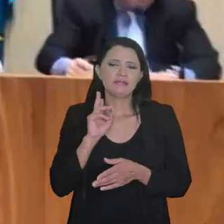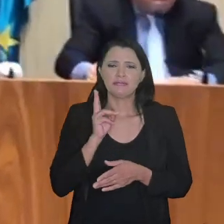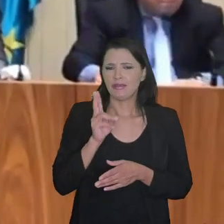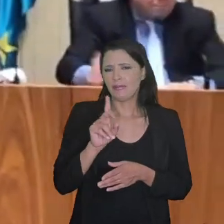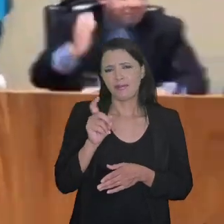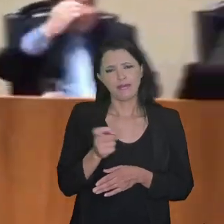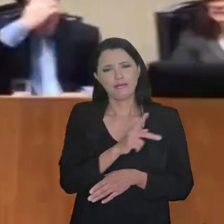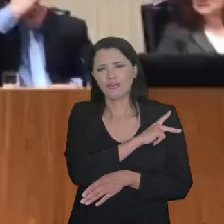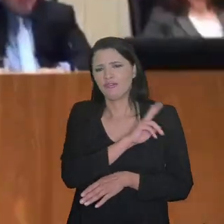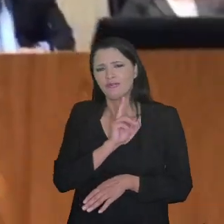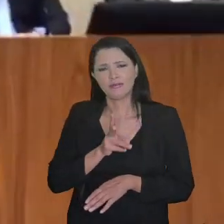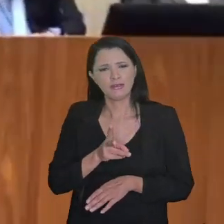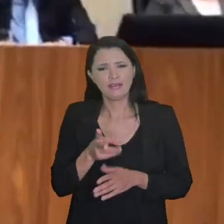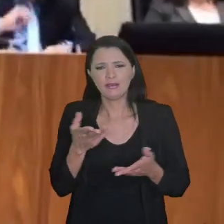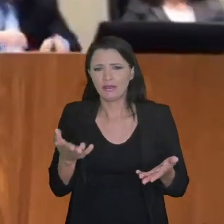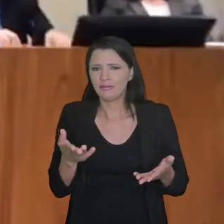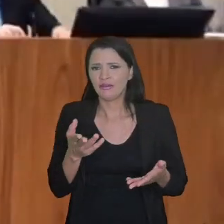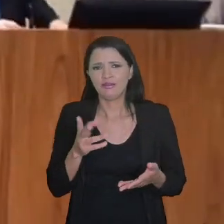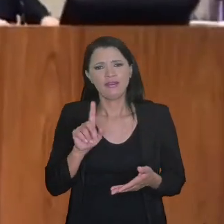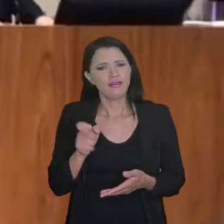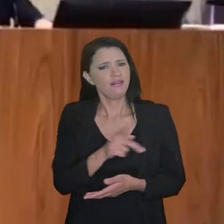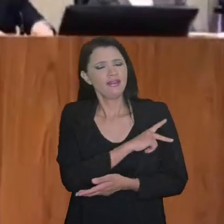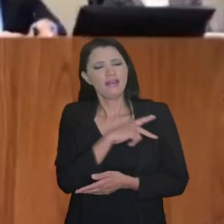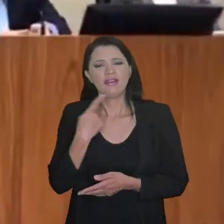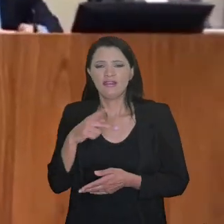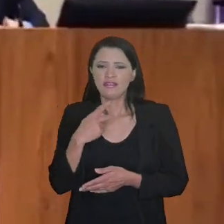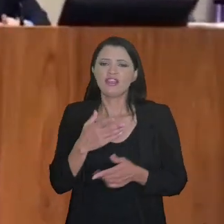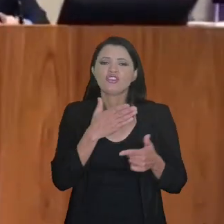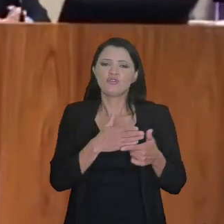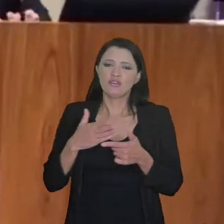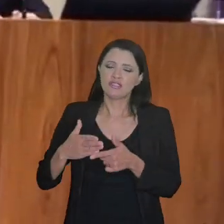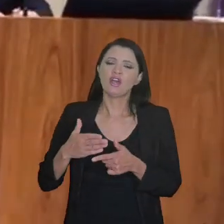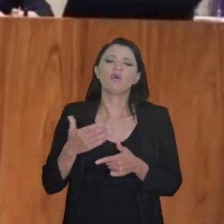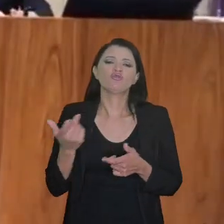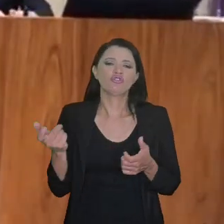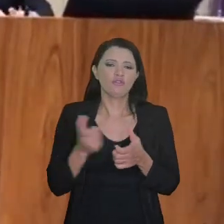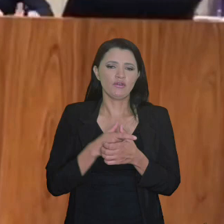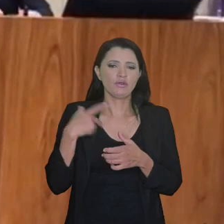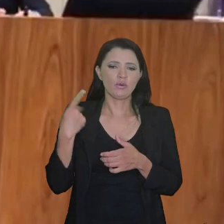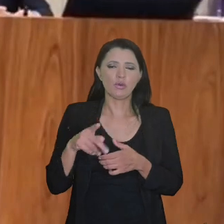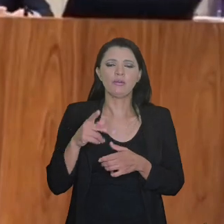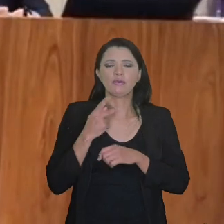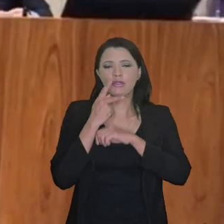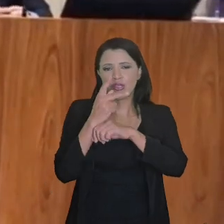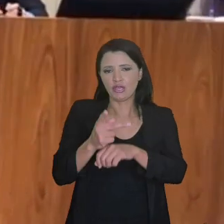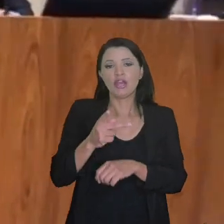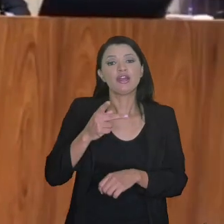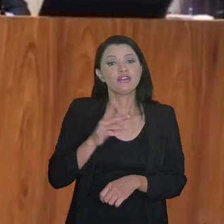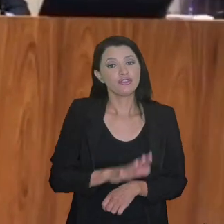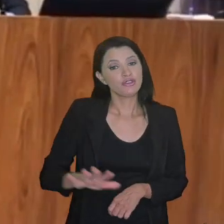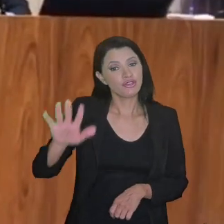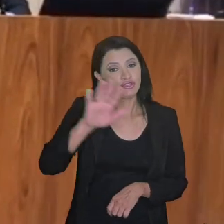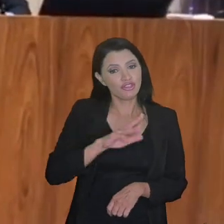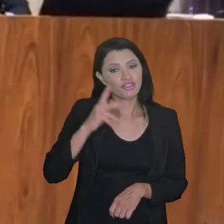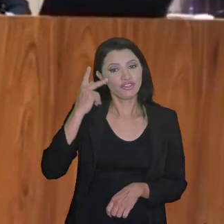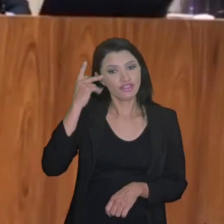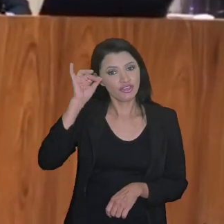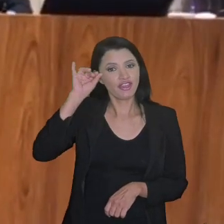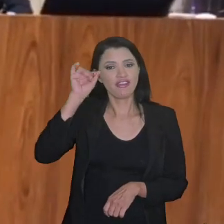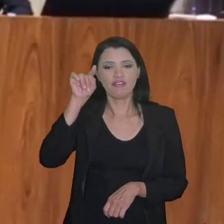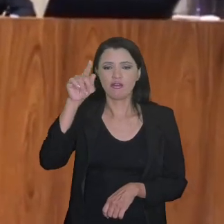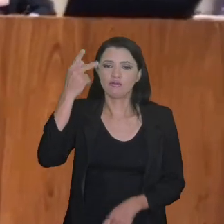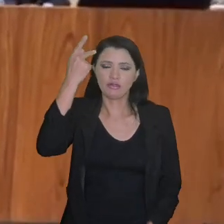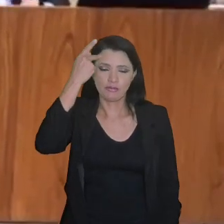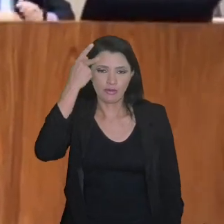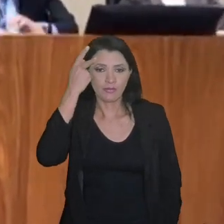Uma vez chefe, sempre chefe. Ex-chefe da Divisão de Grandes Devedores da Procuradoria Geral da Fazenda Nacional em